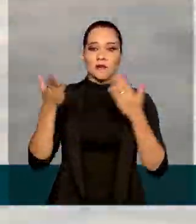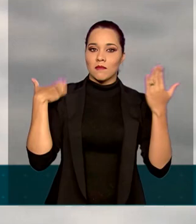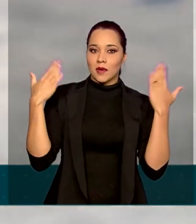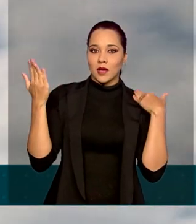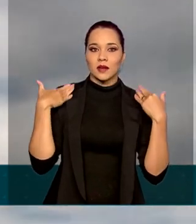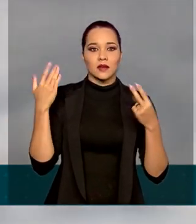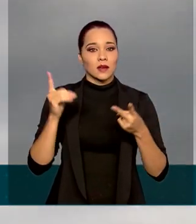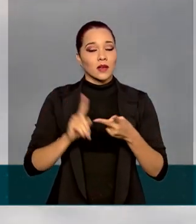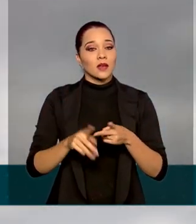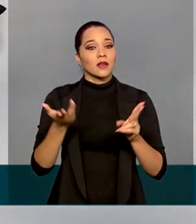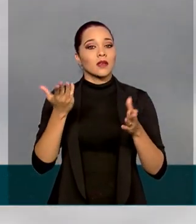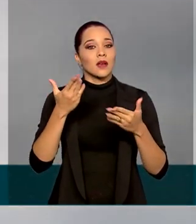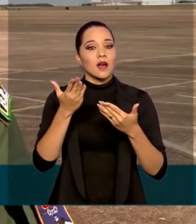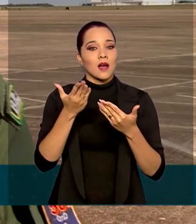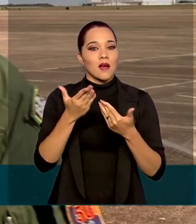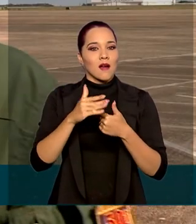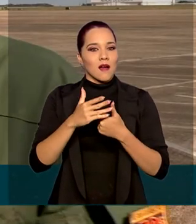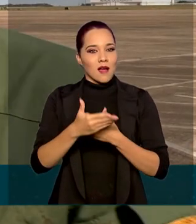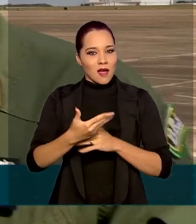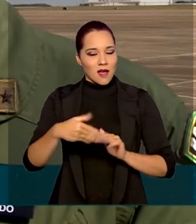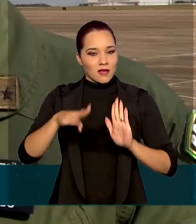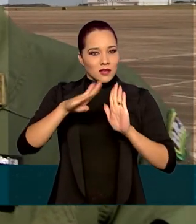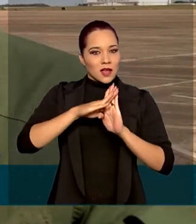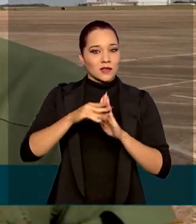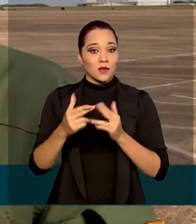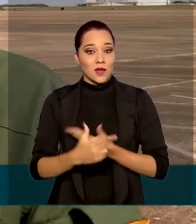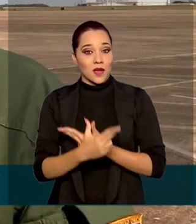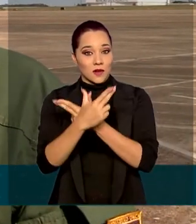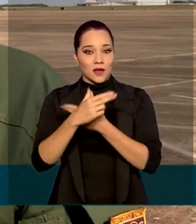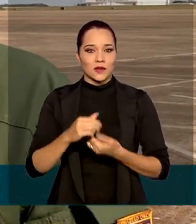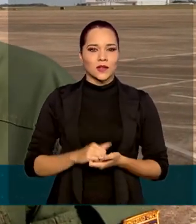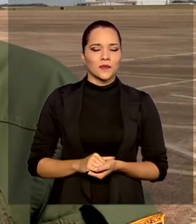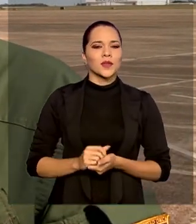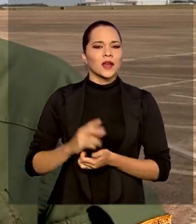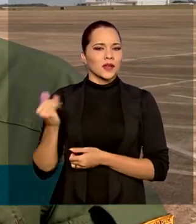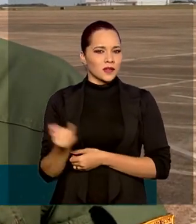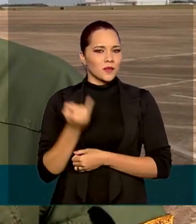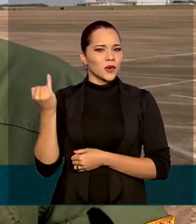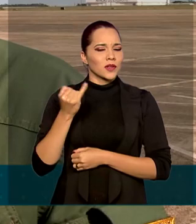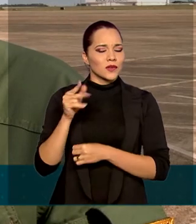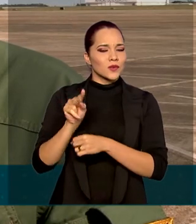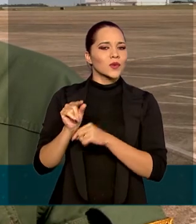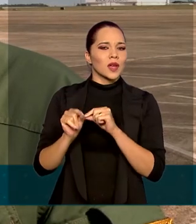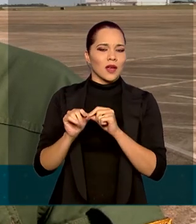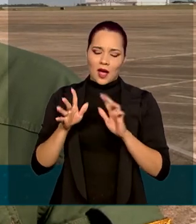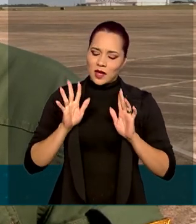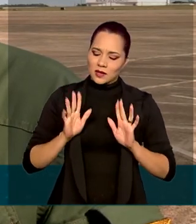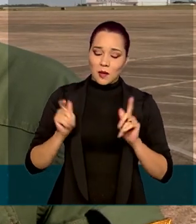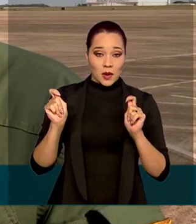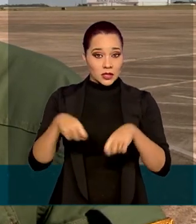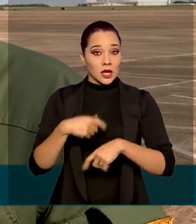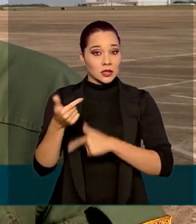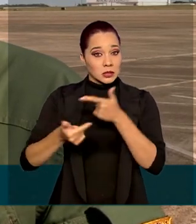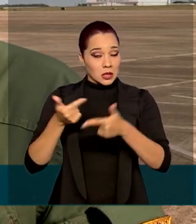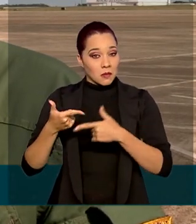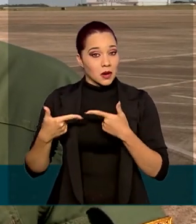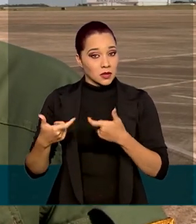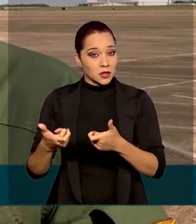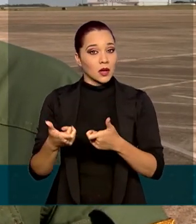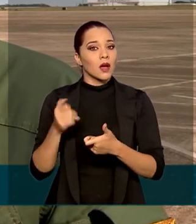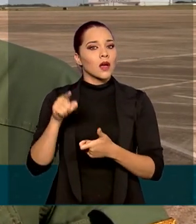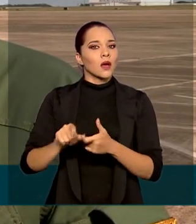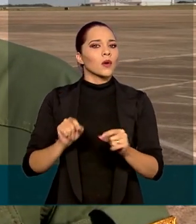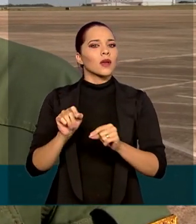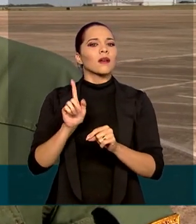Exército e Aeronáutica. A importância do exercício é justamente a manutenção das nossas capacidades operacionais, que